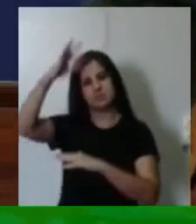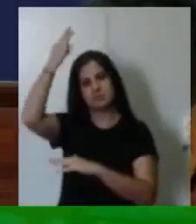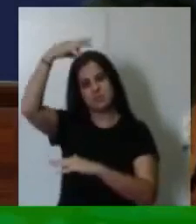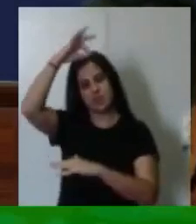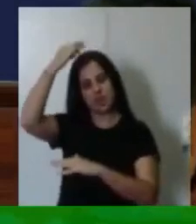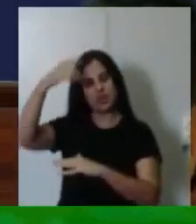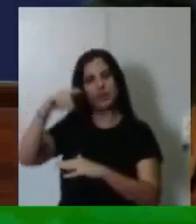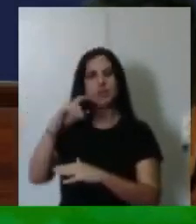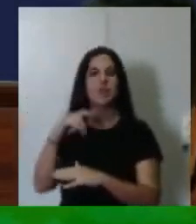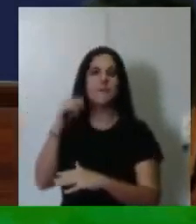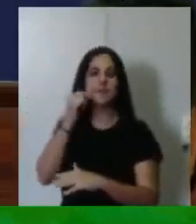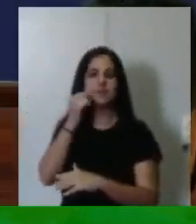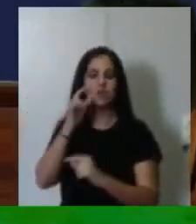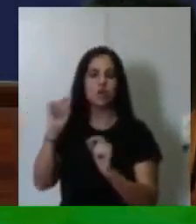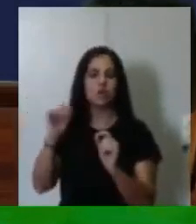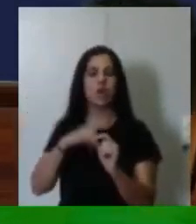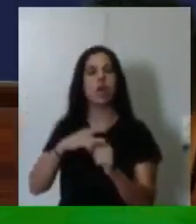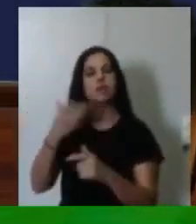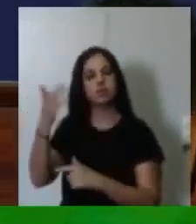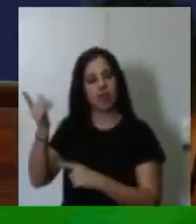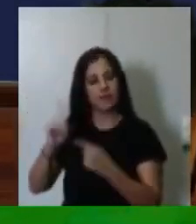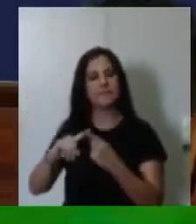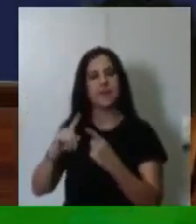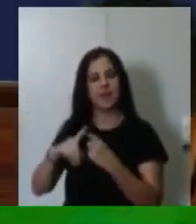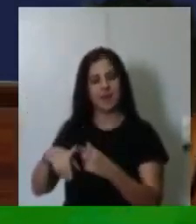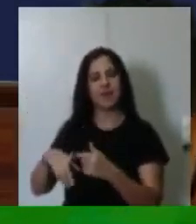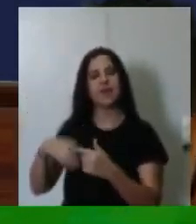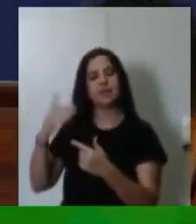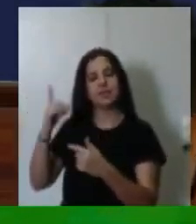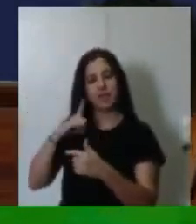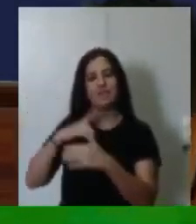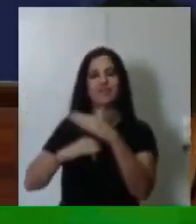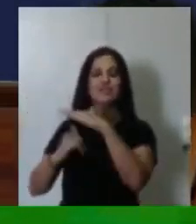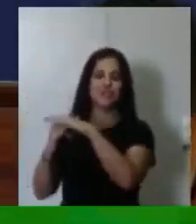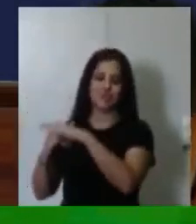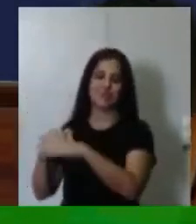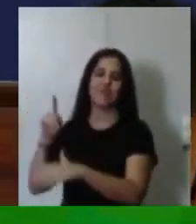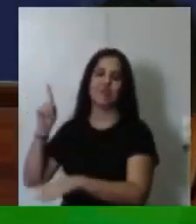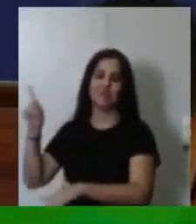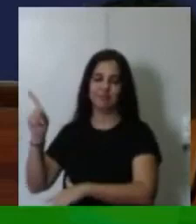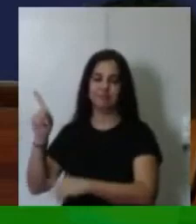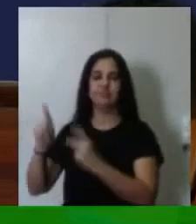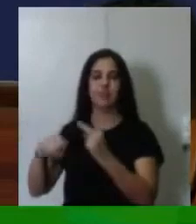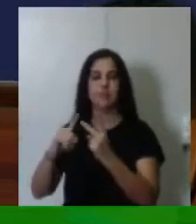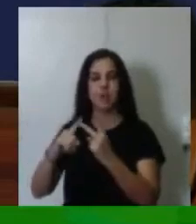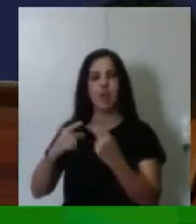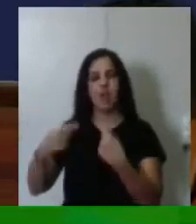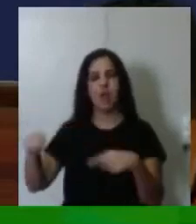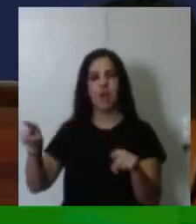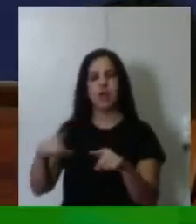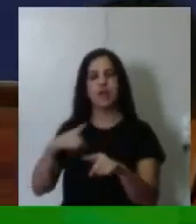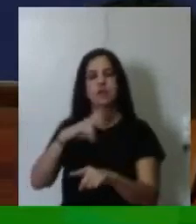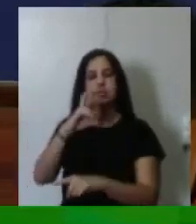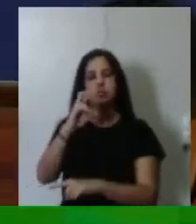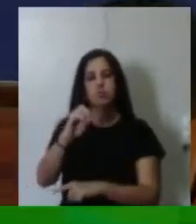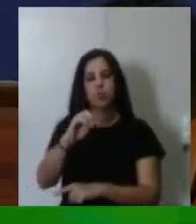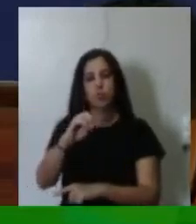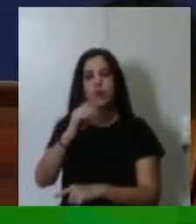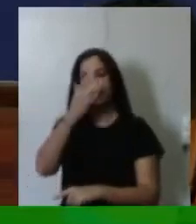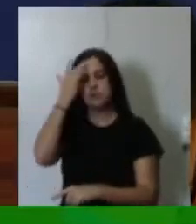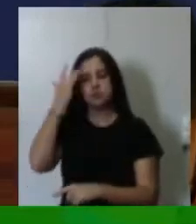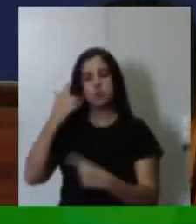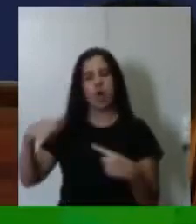sinfônica de São Paulo, a orquestra está lá, no dia que a Câmara precisar que ela faça uma apresentação, tem 50 componentes e há um